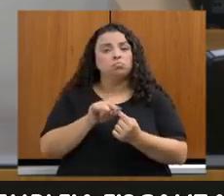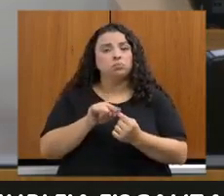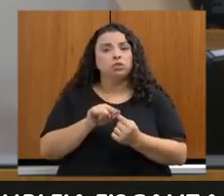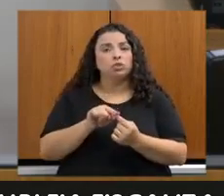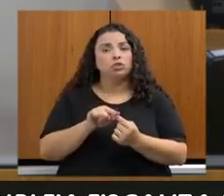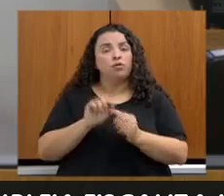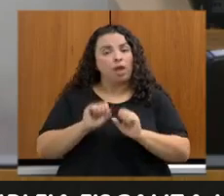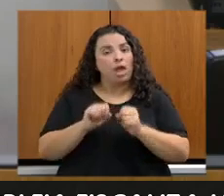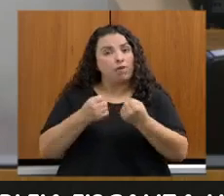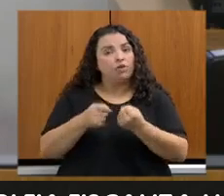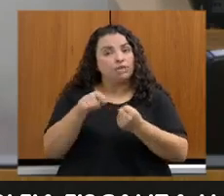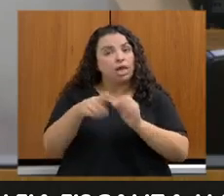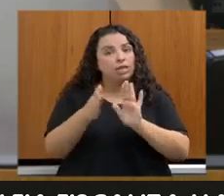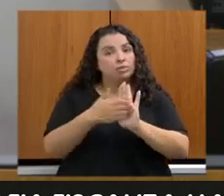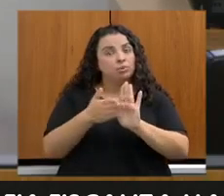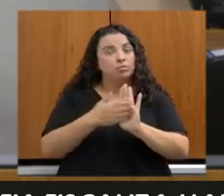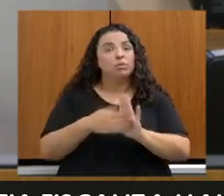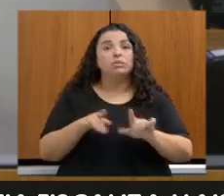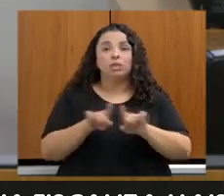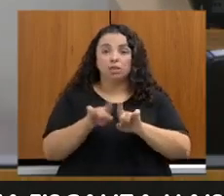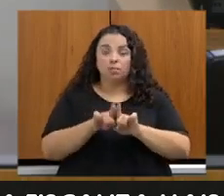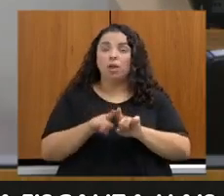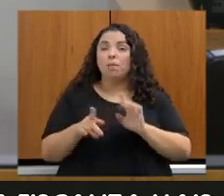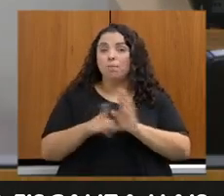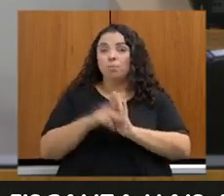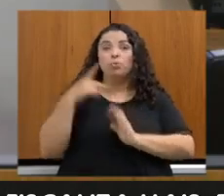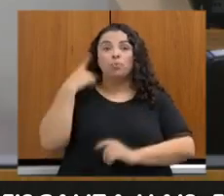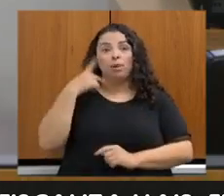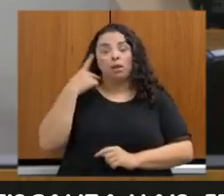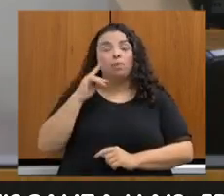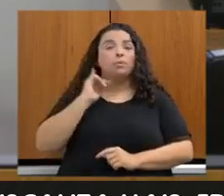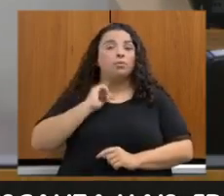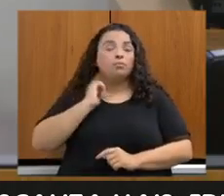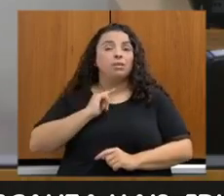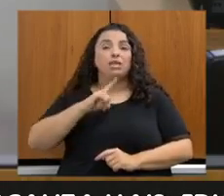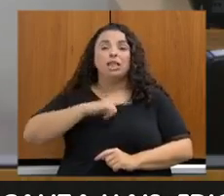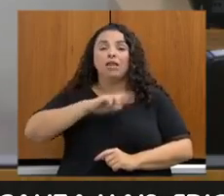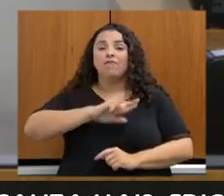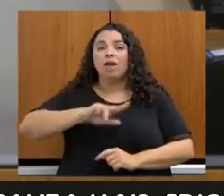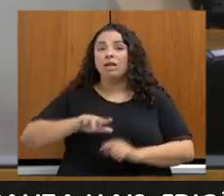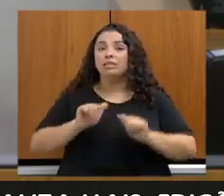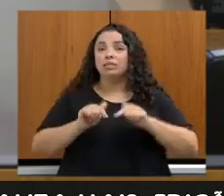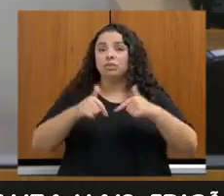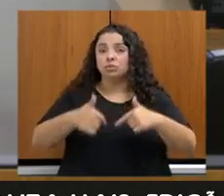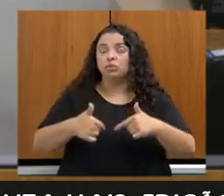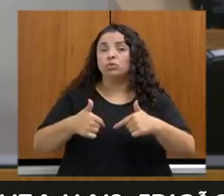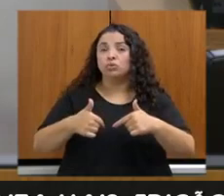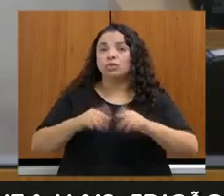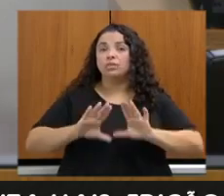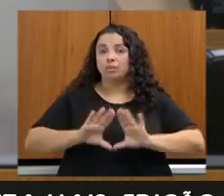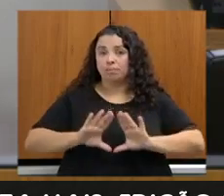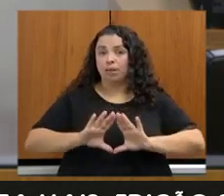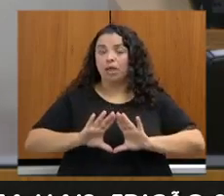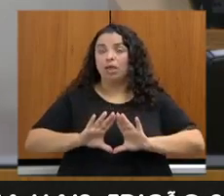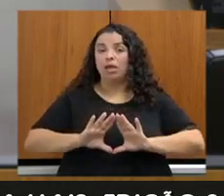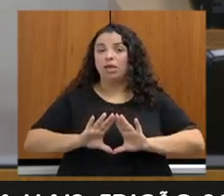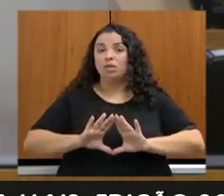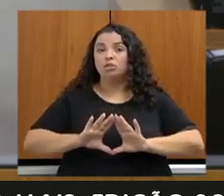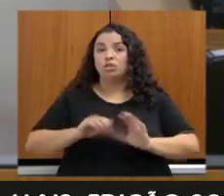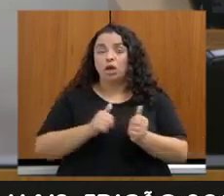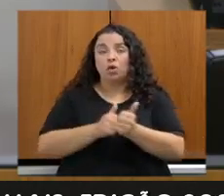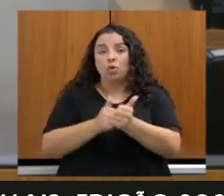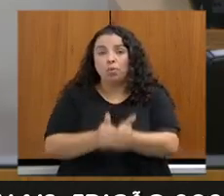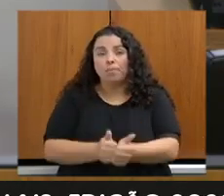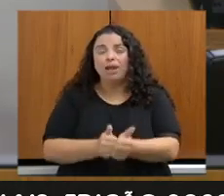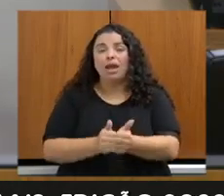iniciativa do Parlamento mineiro, que consiste em uma série de atividades da Assembleia Legislativa para o acompanhamento intensivo de